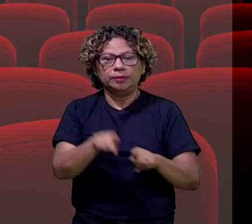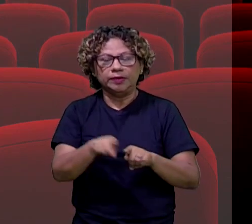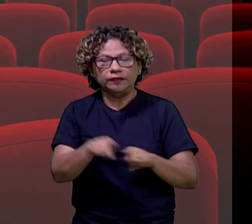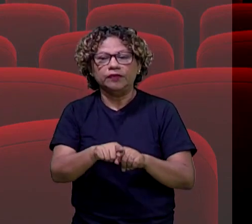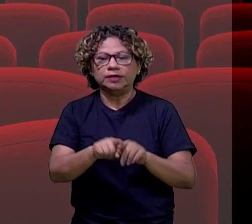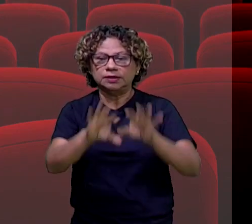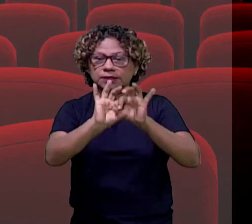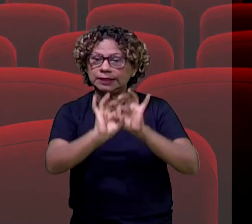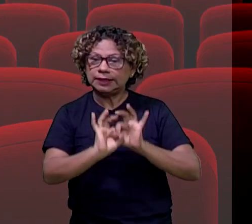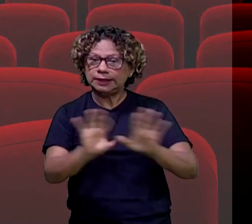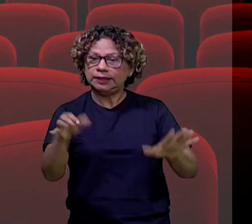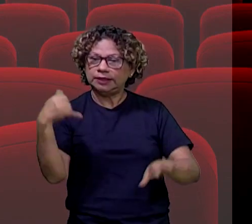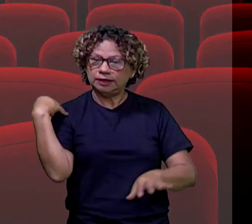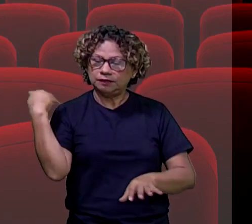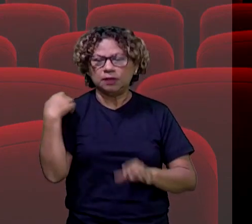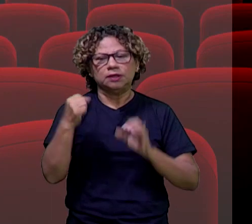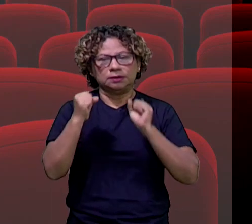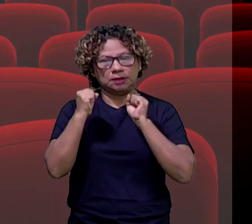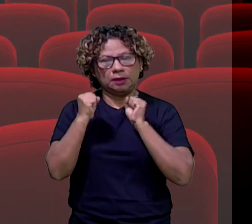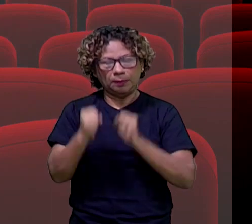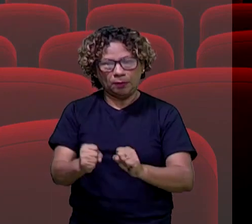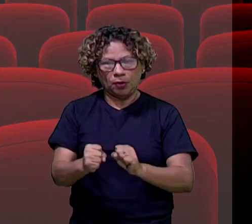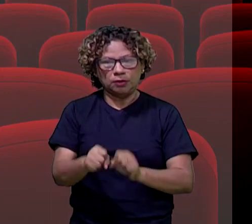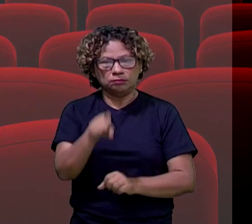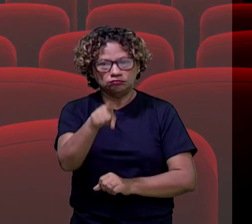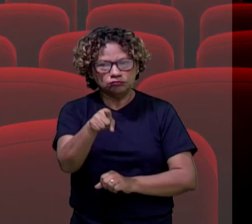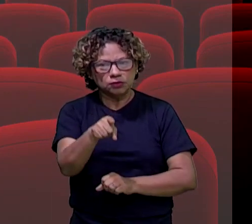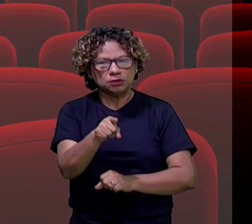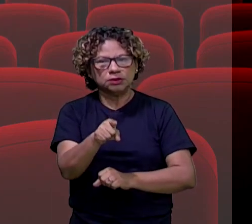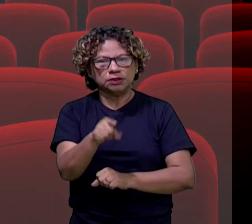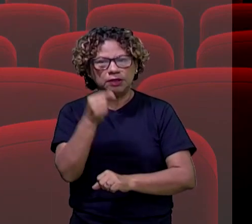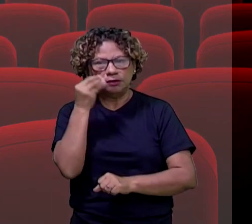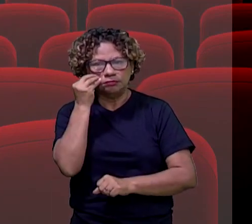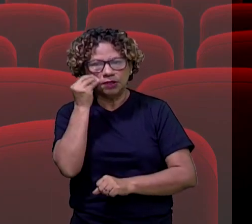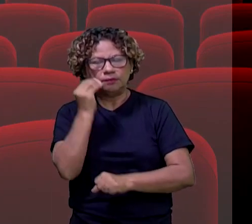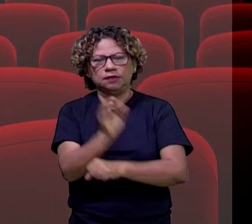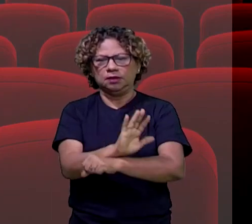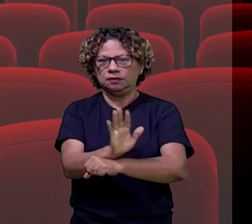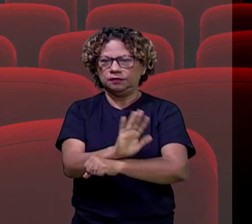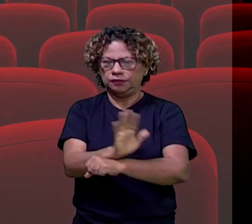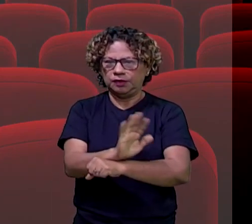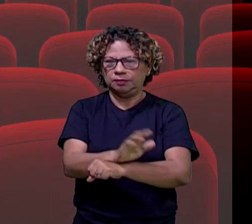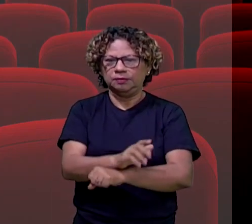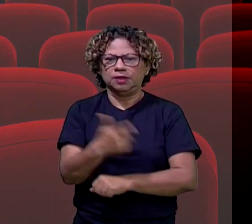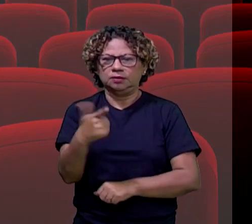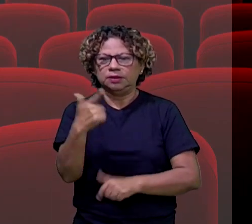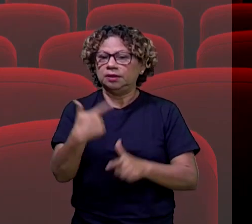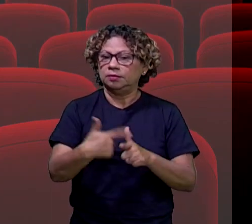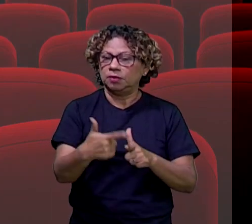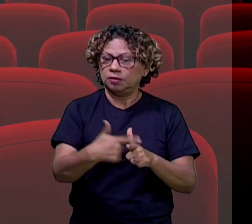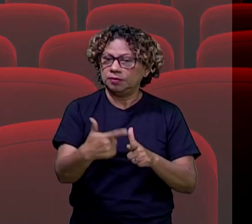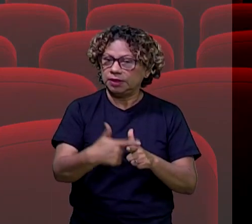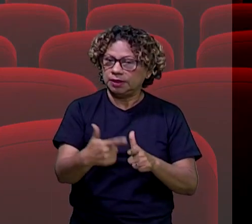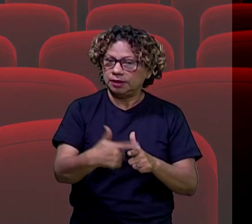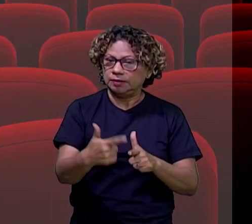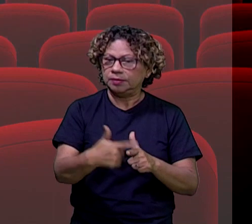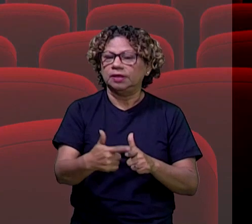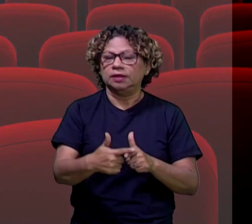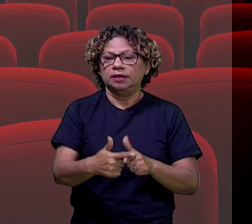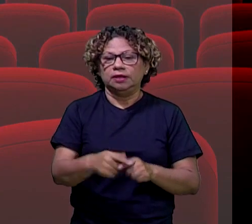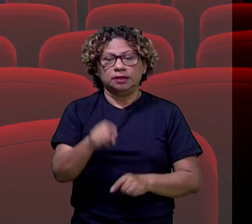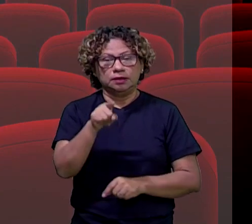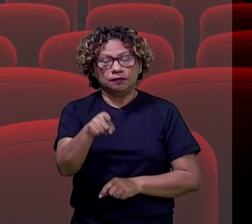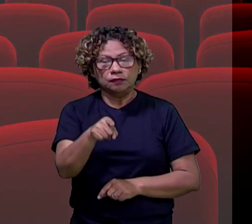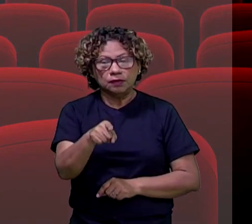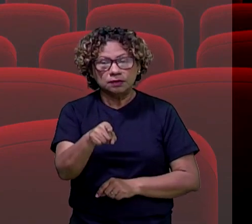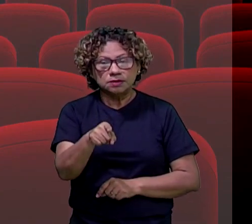indicativa. Se está realmente ali adequado para a sua faixa etária, para a gente não ter nenhum problema futuro, né? E que vocês também